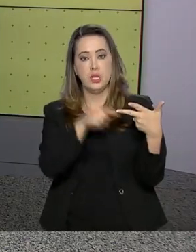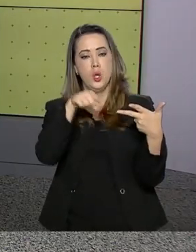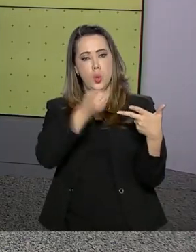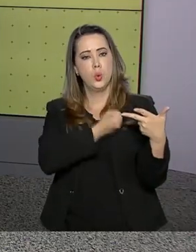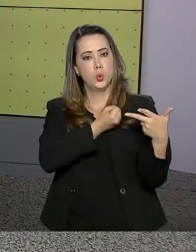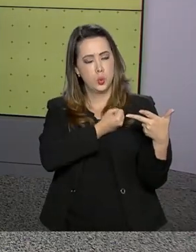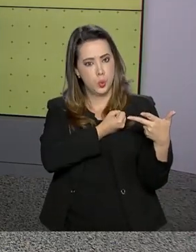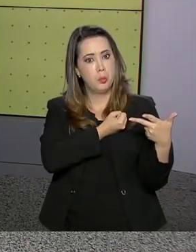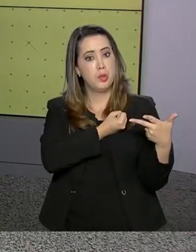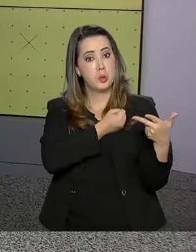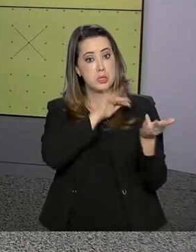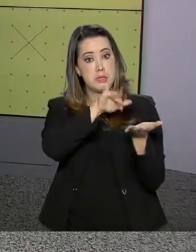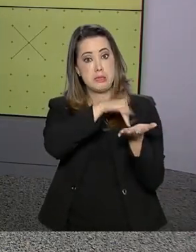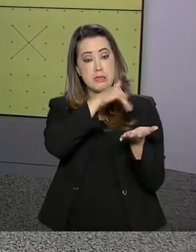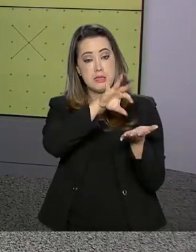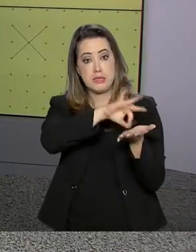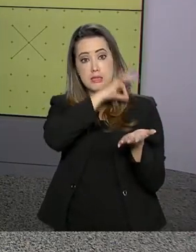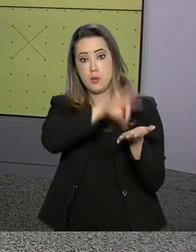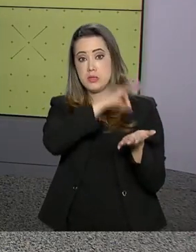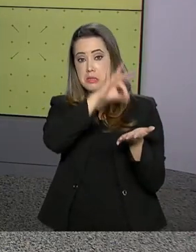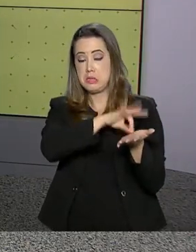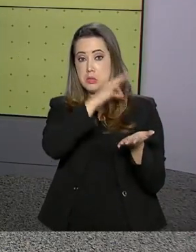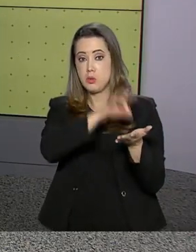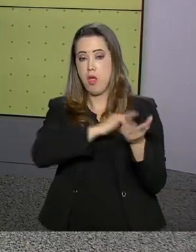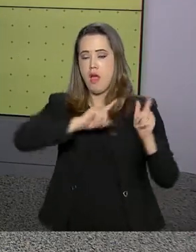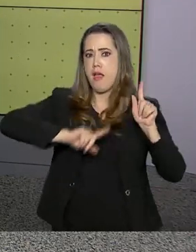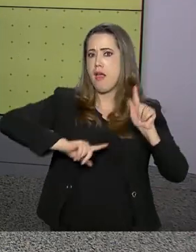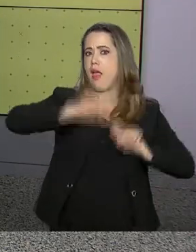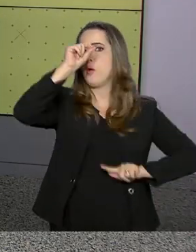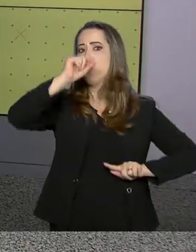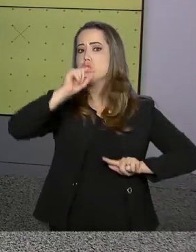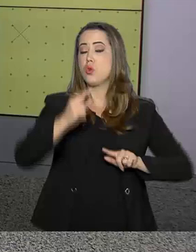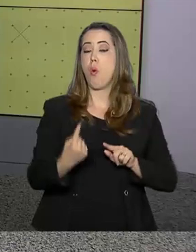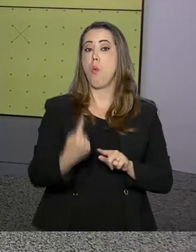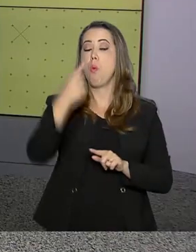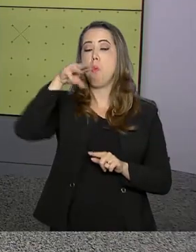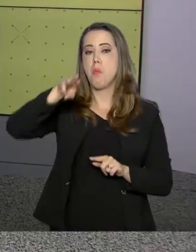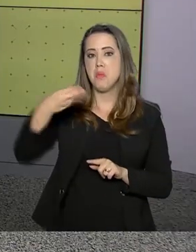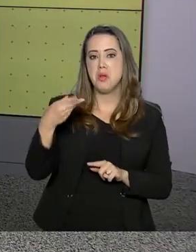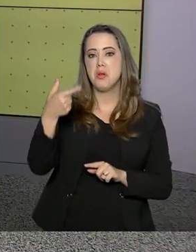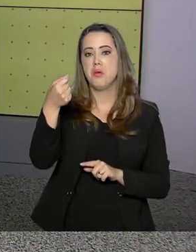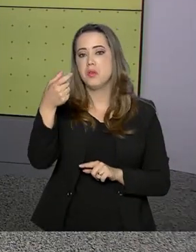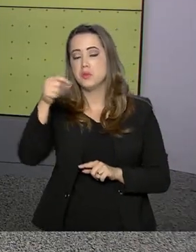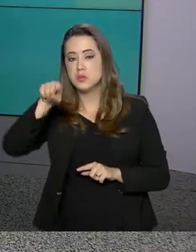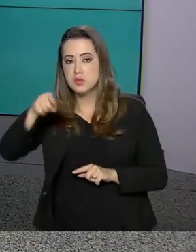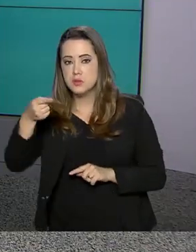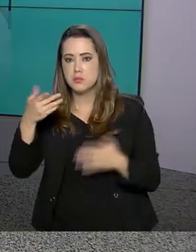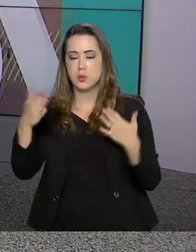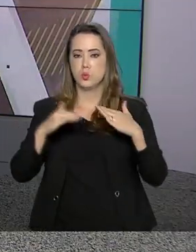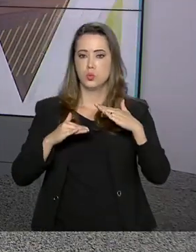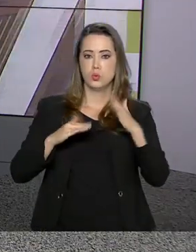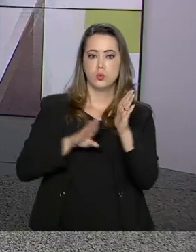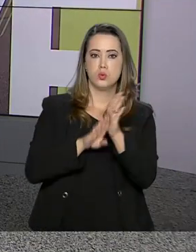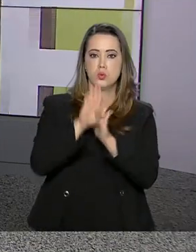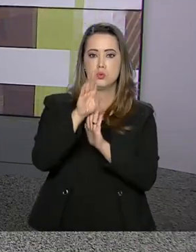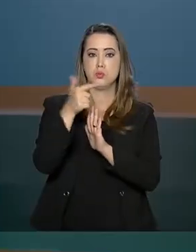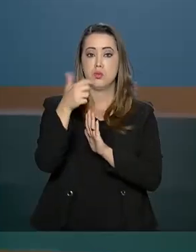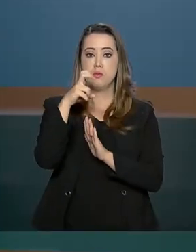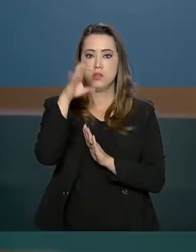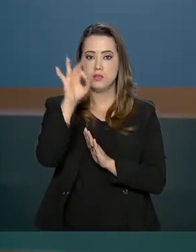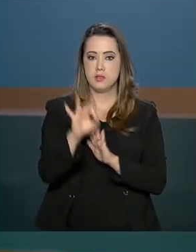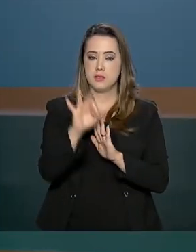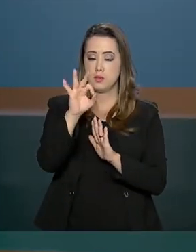inscrições foi recorde, mais de 1 milhão e 200 mil, um aumento de quase 25% em relação ao ano passado.